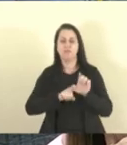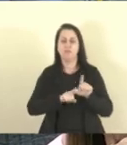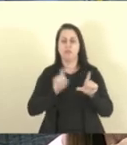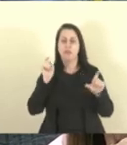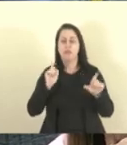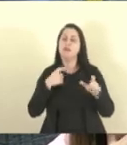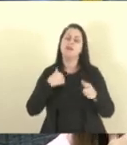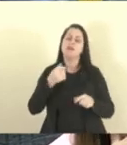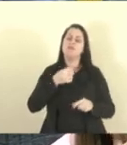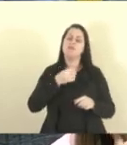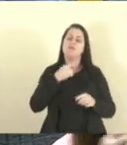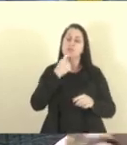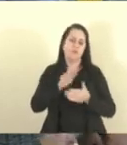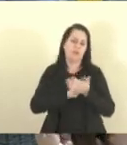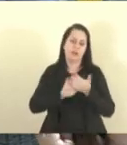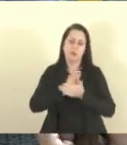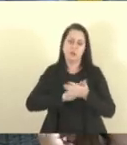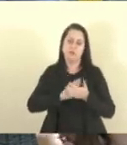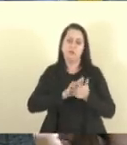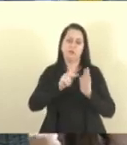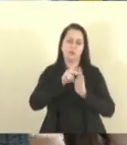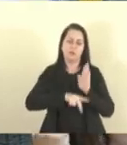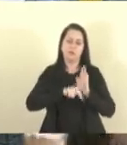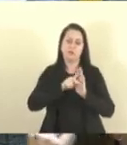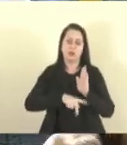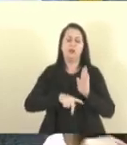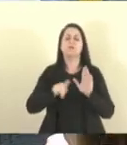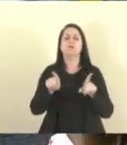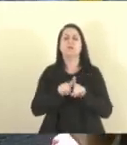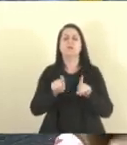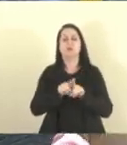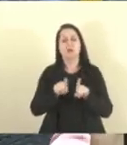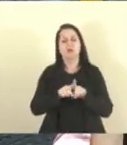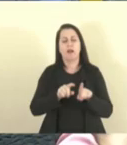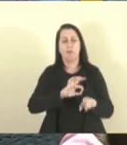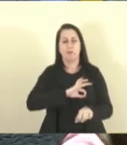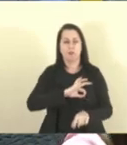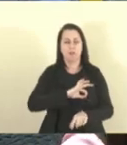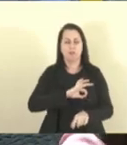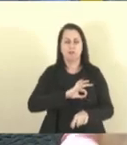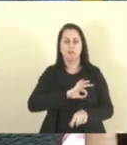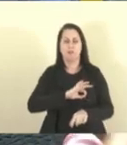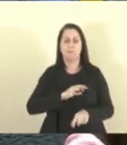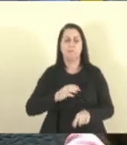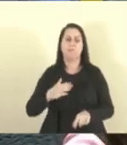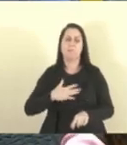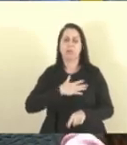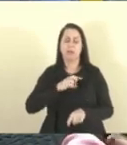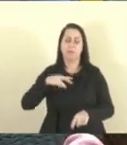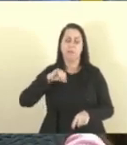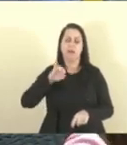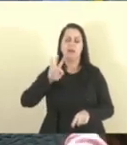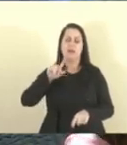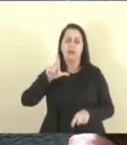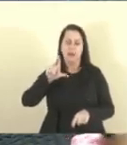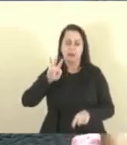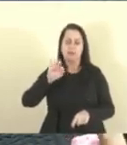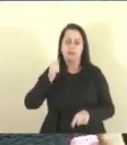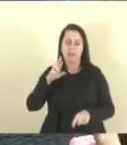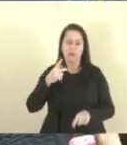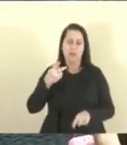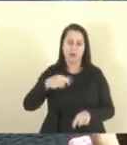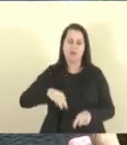dúvida nenhuma que o projeto também da polícia militar e do corpo de bombeiro vai chegar